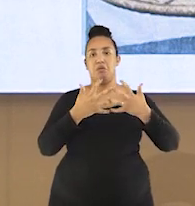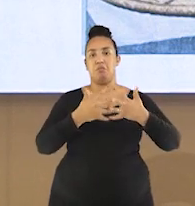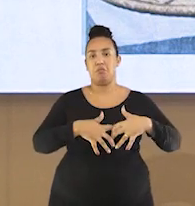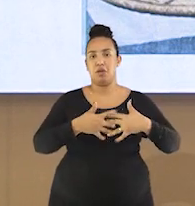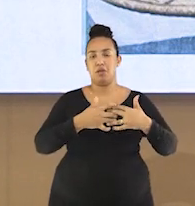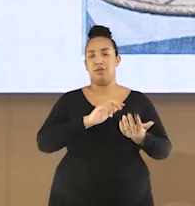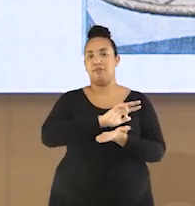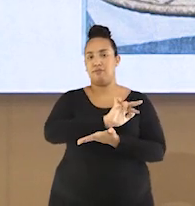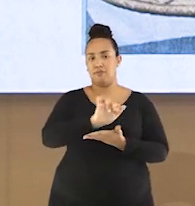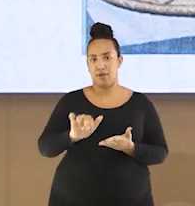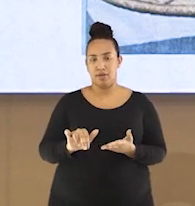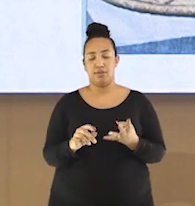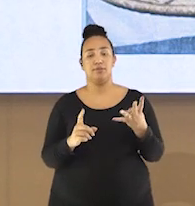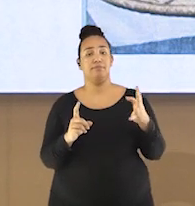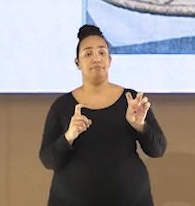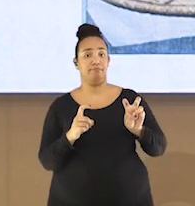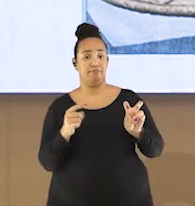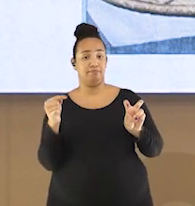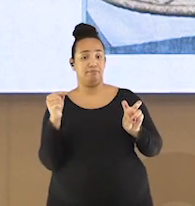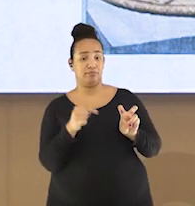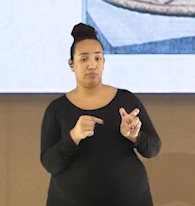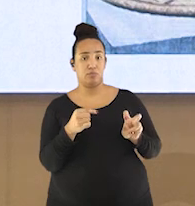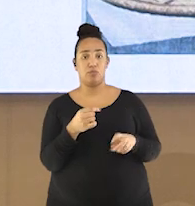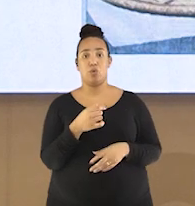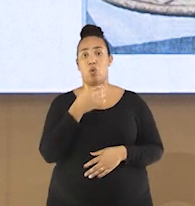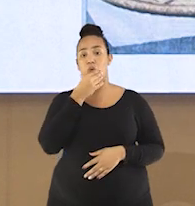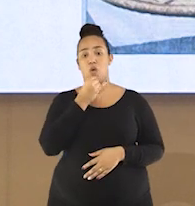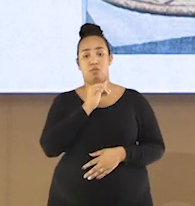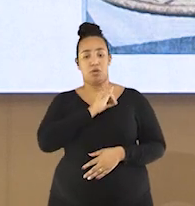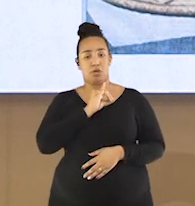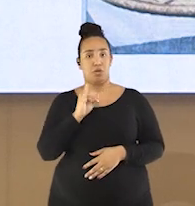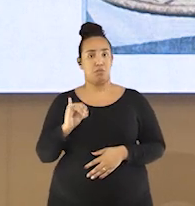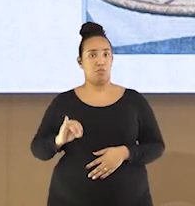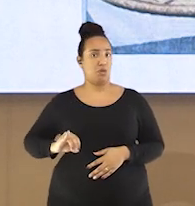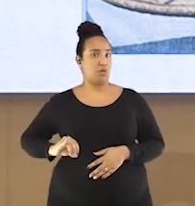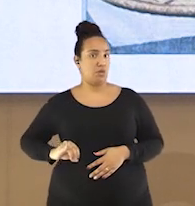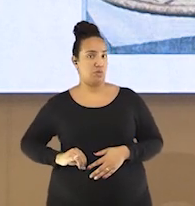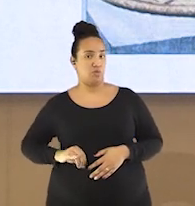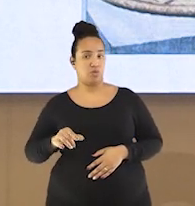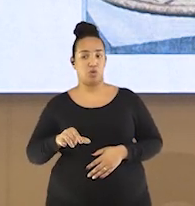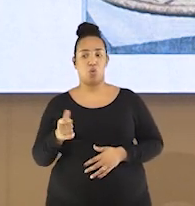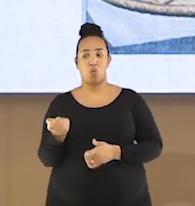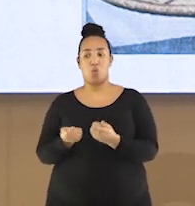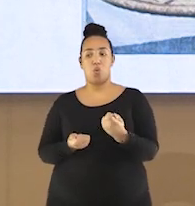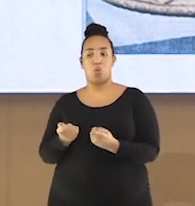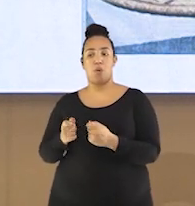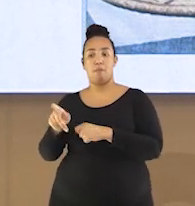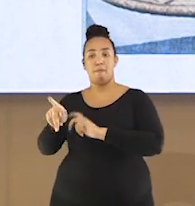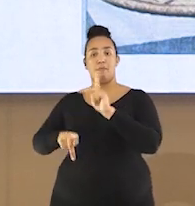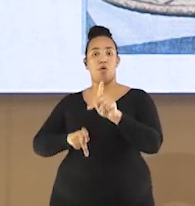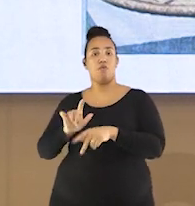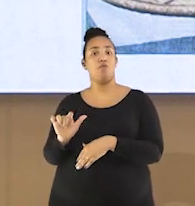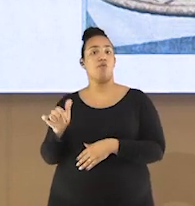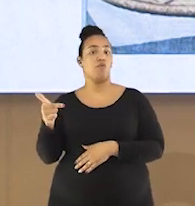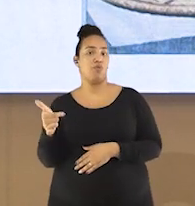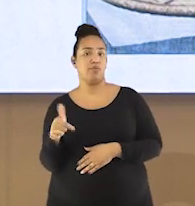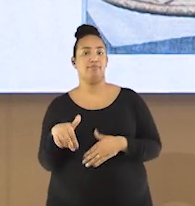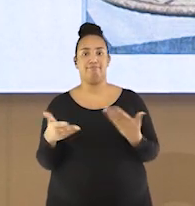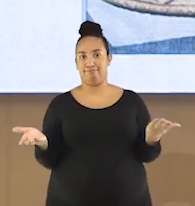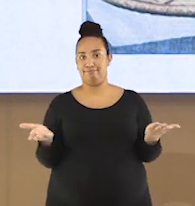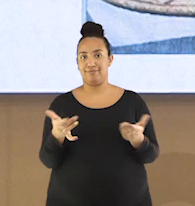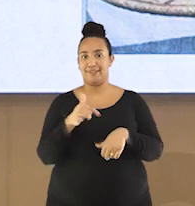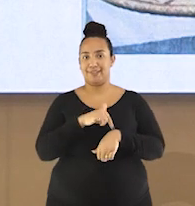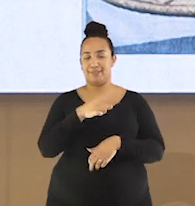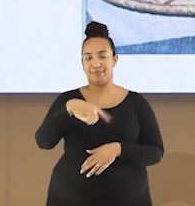E opção E, forma que um imperiador encontre de ser dominado por outros povos. aí, 15 segundos para